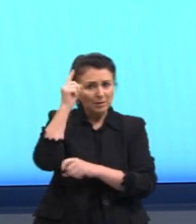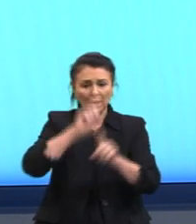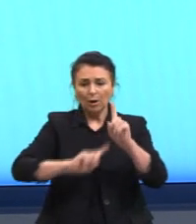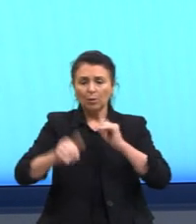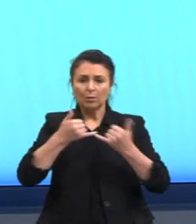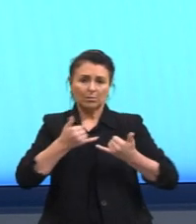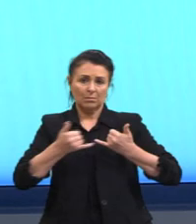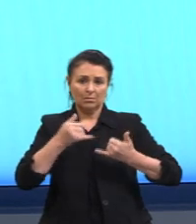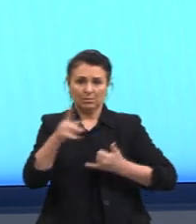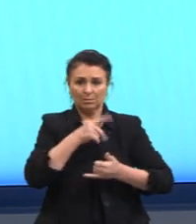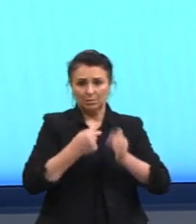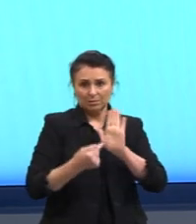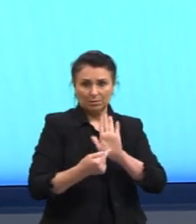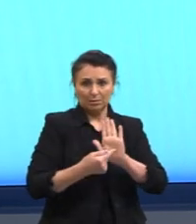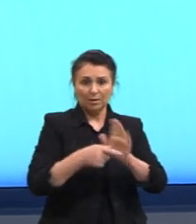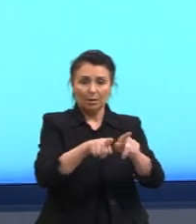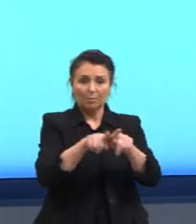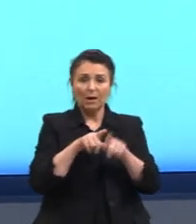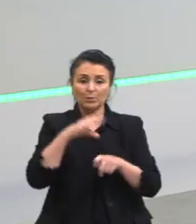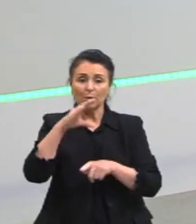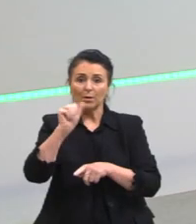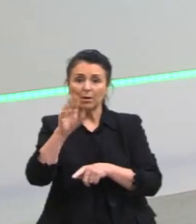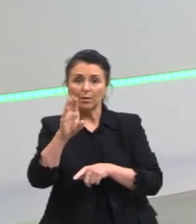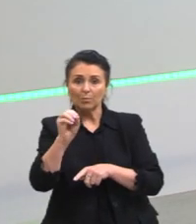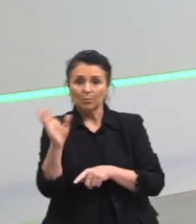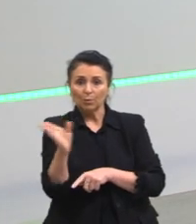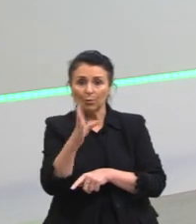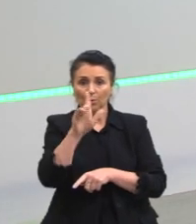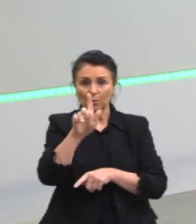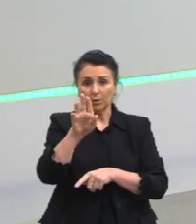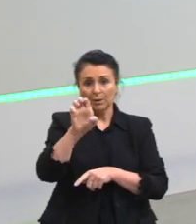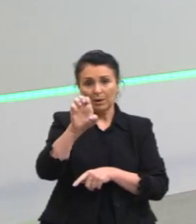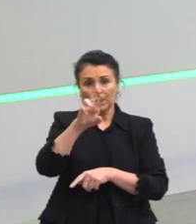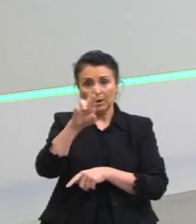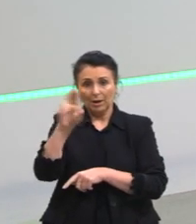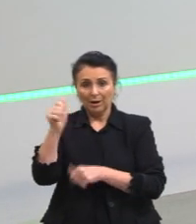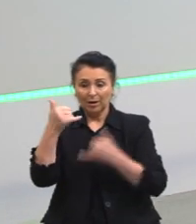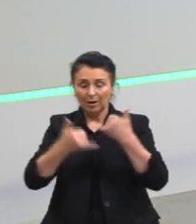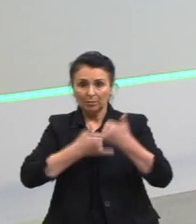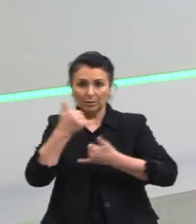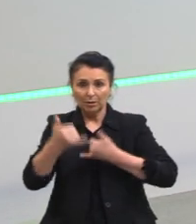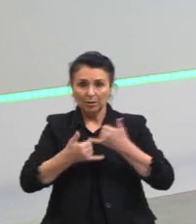exemplos. Mas o cabo de guerra, Em alguns momentos, ele realmente fica quase que parado, tá?